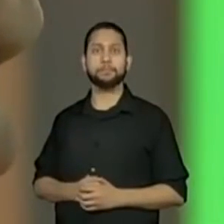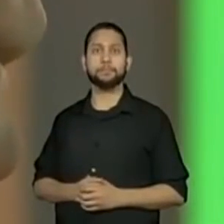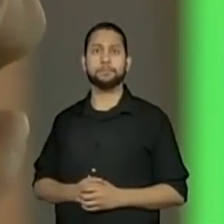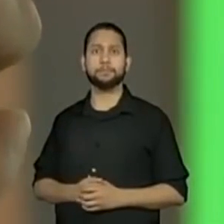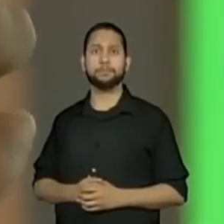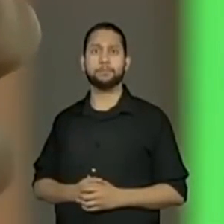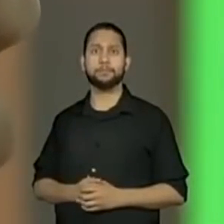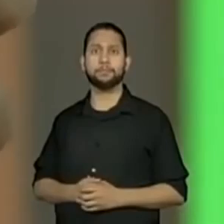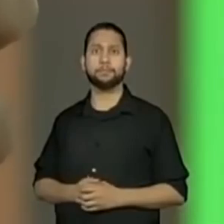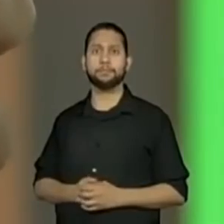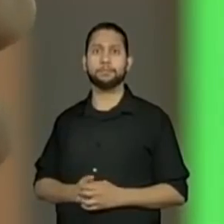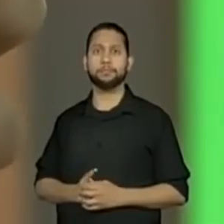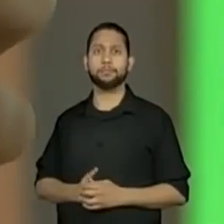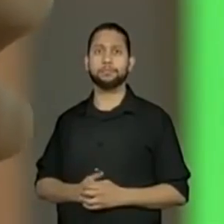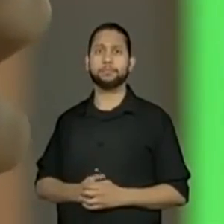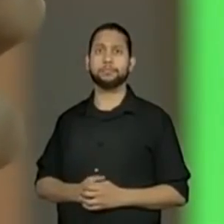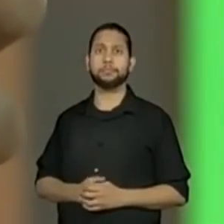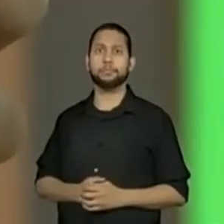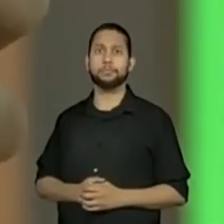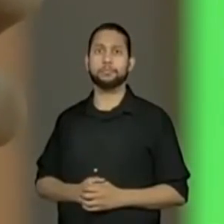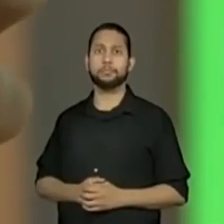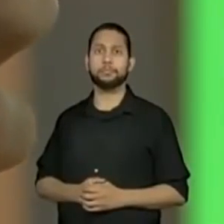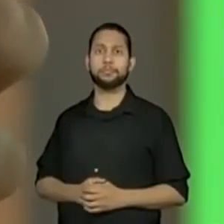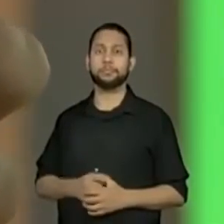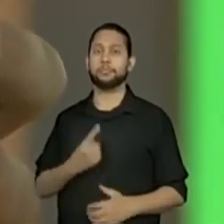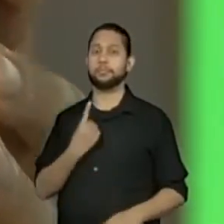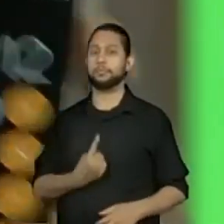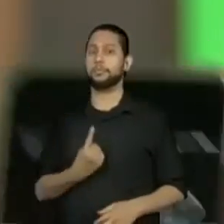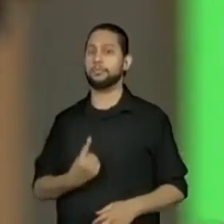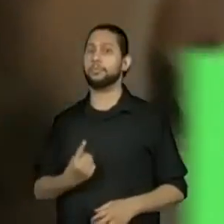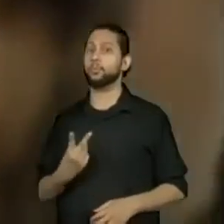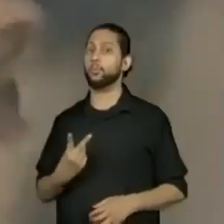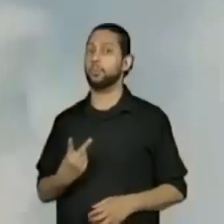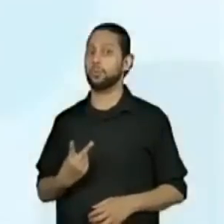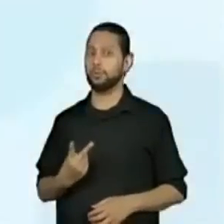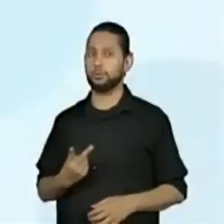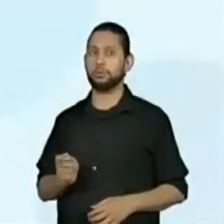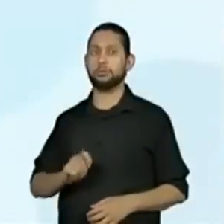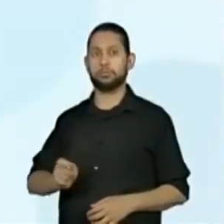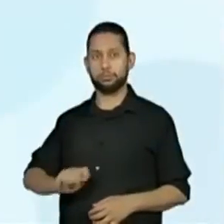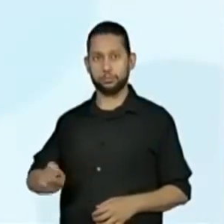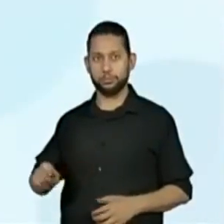Opa, dividido por 5. 112. 12.